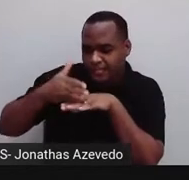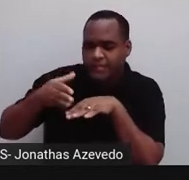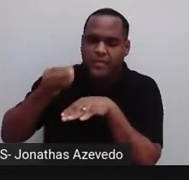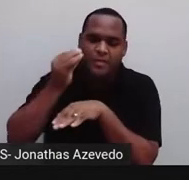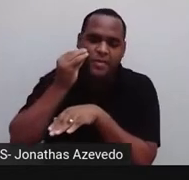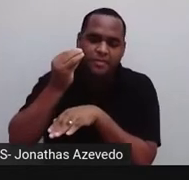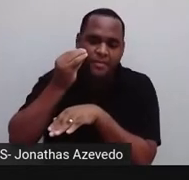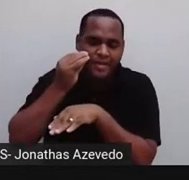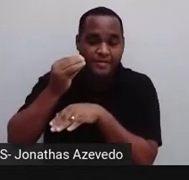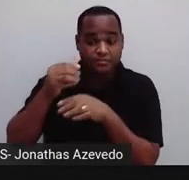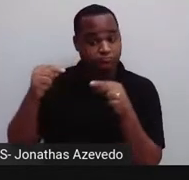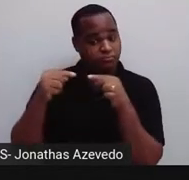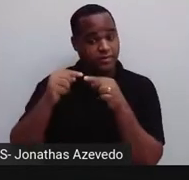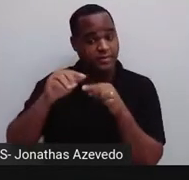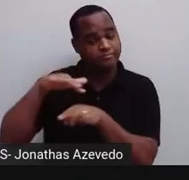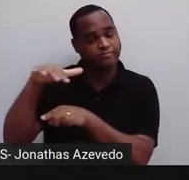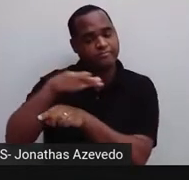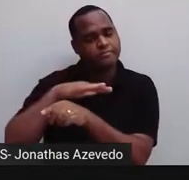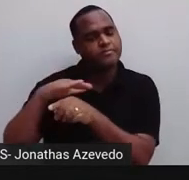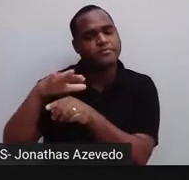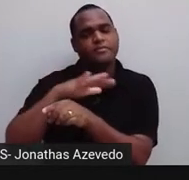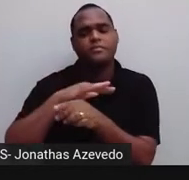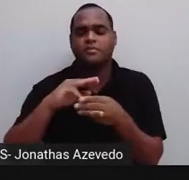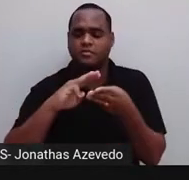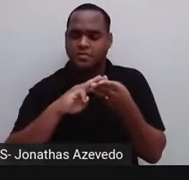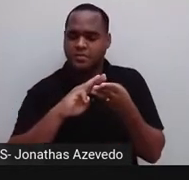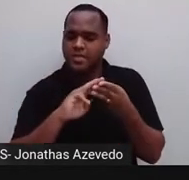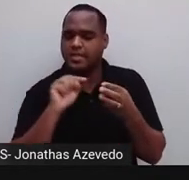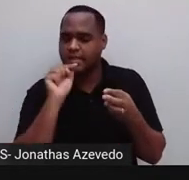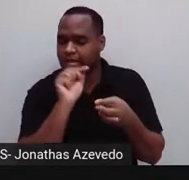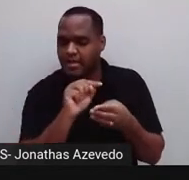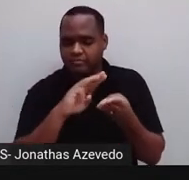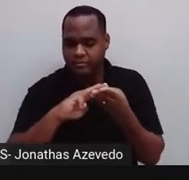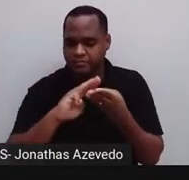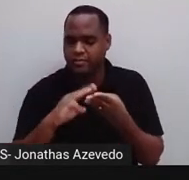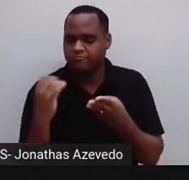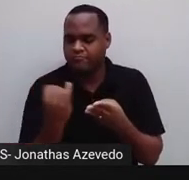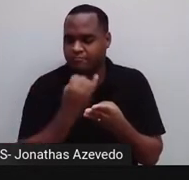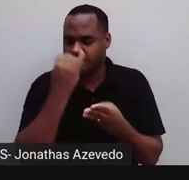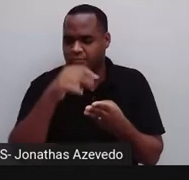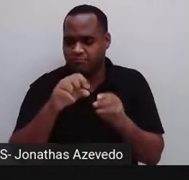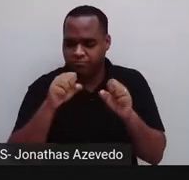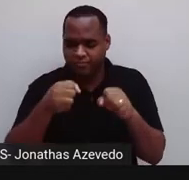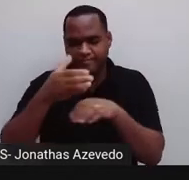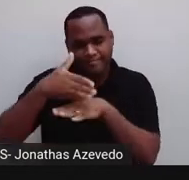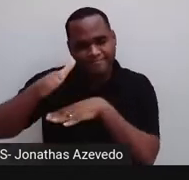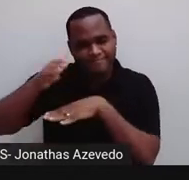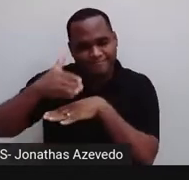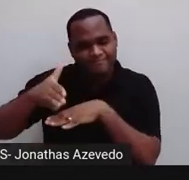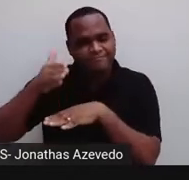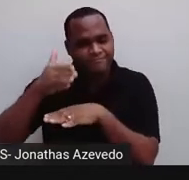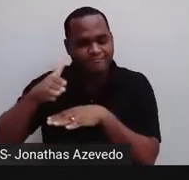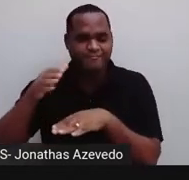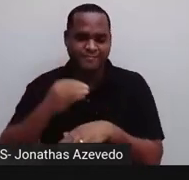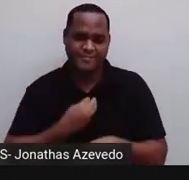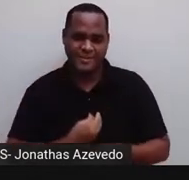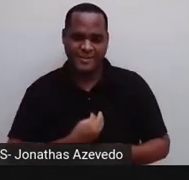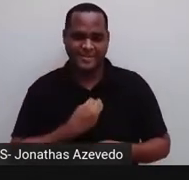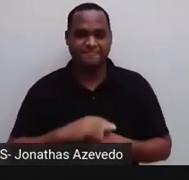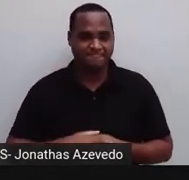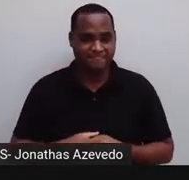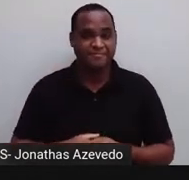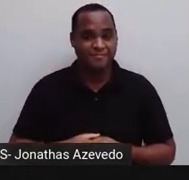tá? Que ela tem essa característicazinha aí, certo? Então, esses eram momentos bem